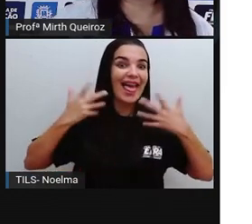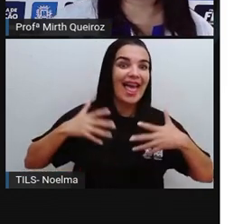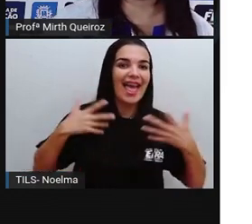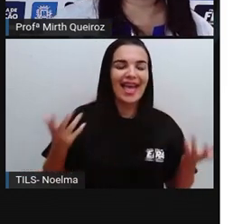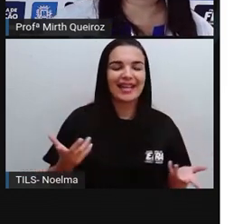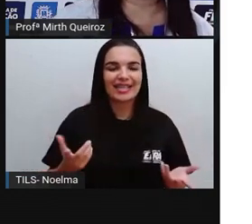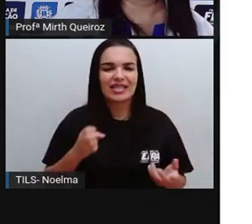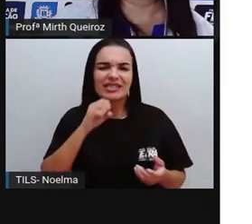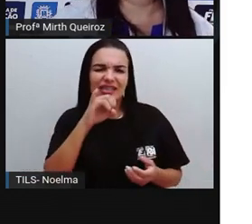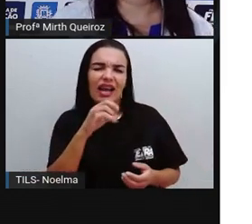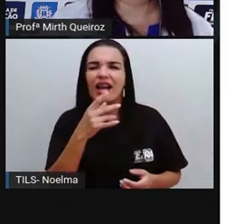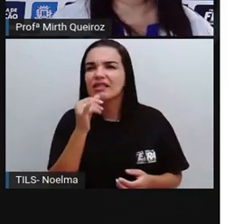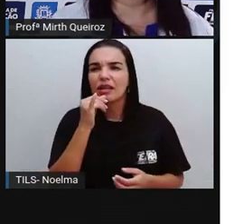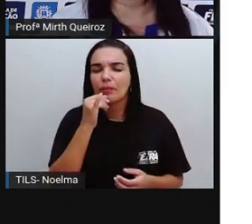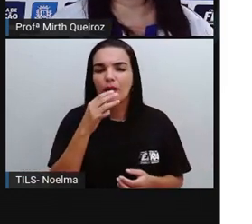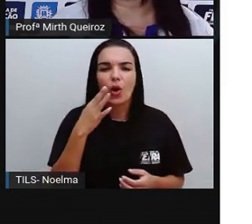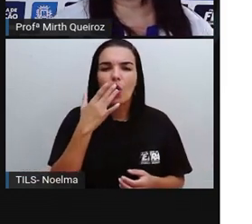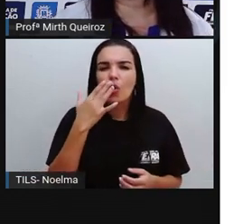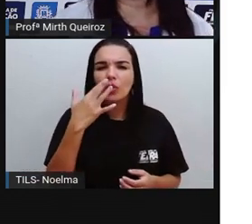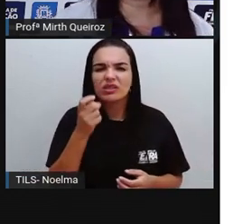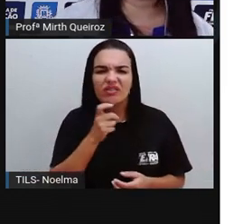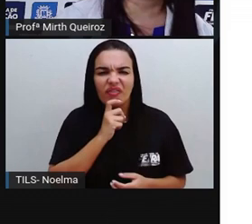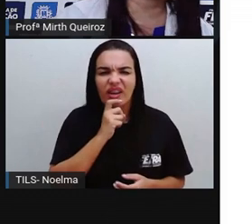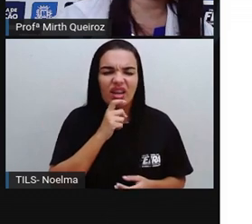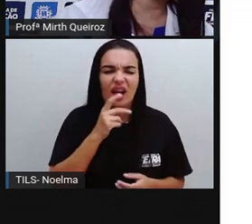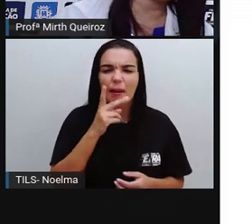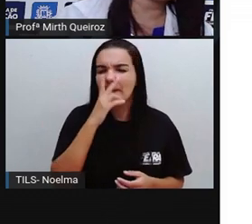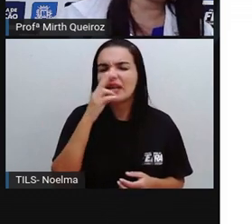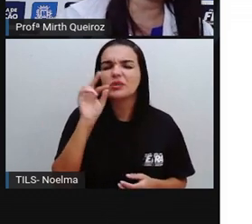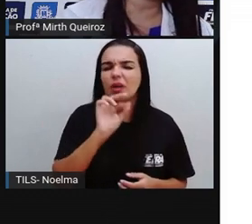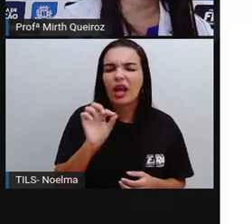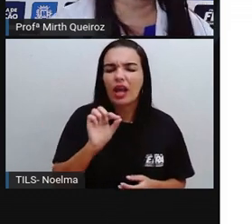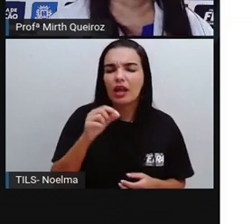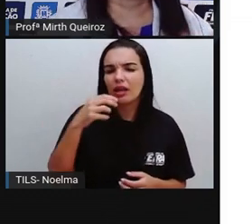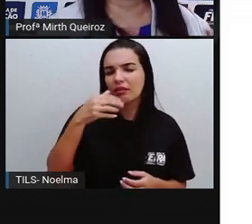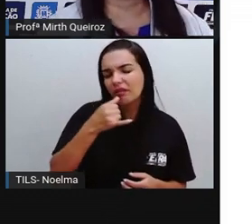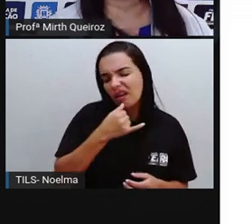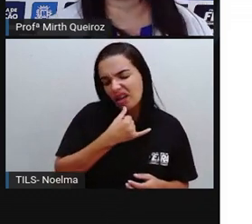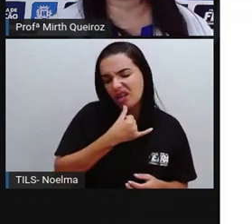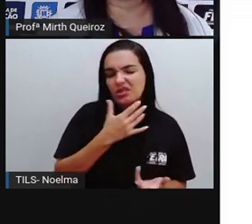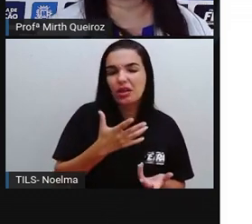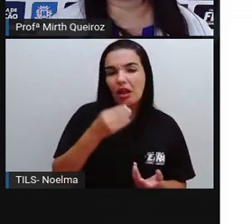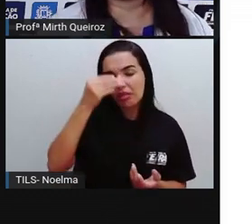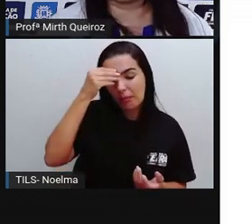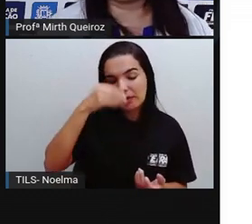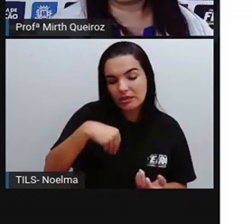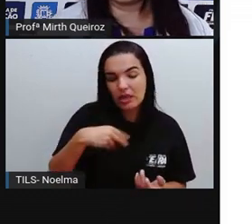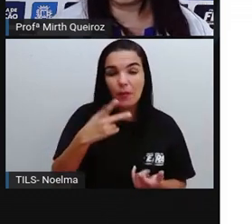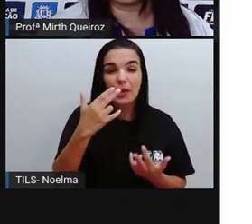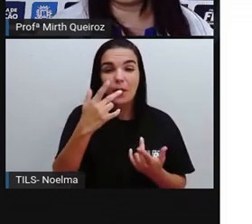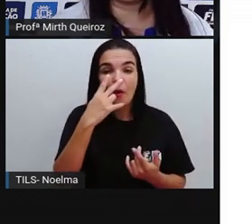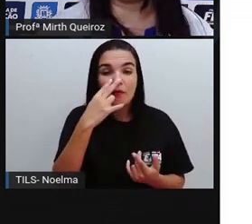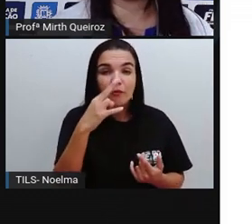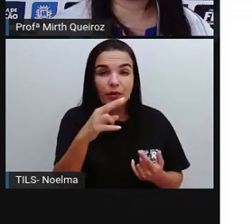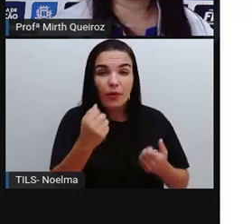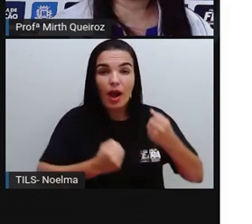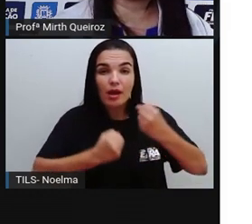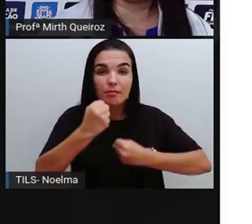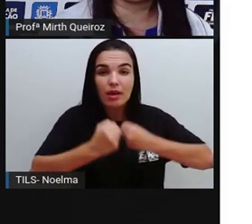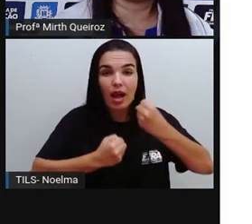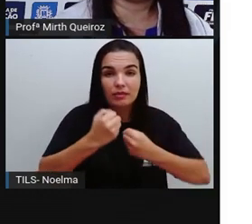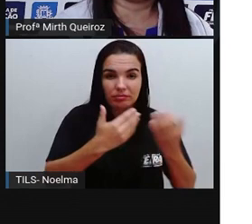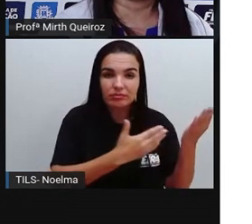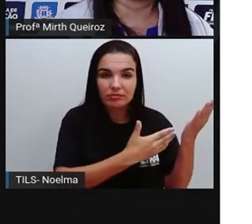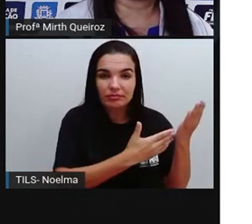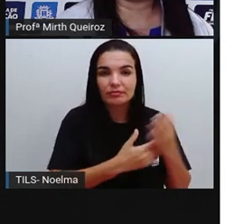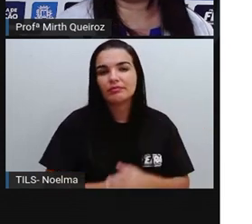cores mais frias, elas tendem a ser mais tristes, mais retraídas, como a gente viu naquela imagem onde havia a presença do